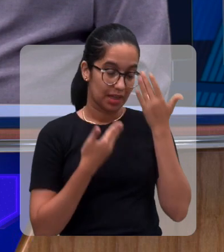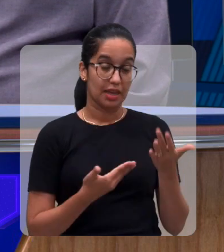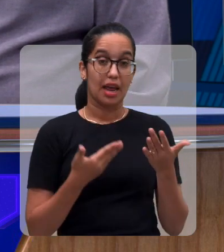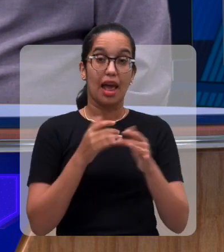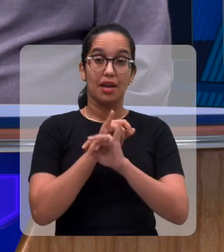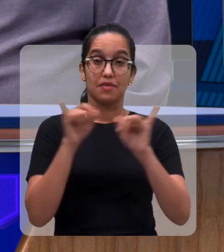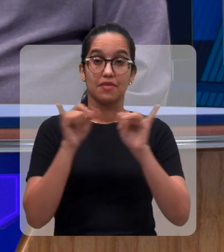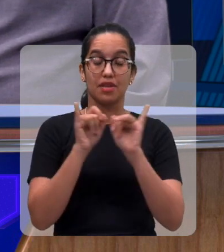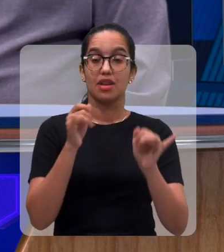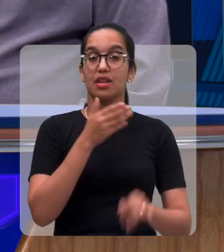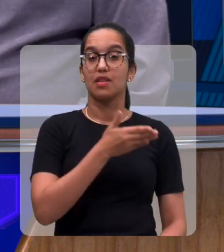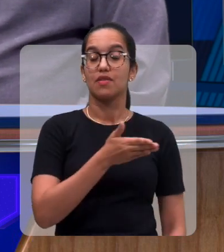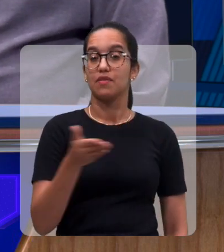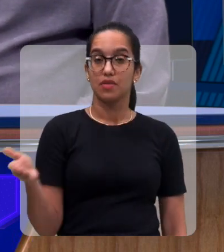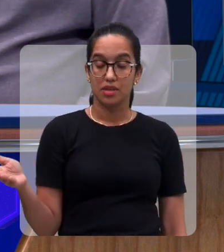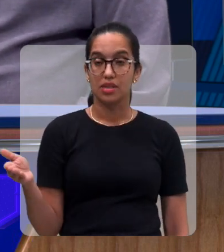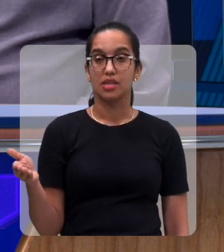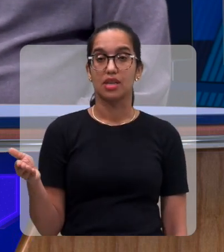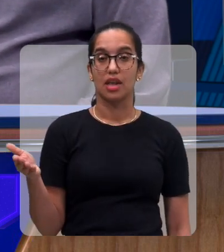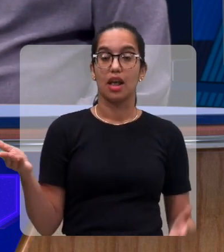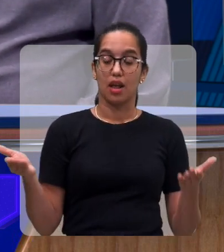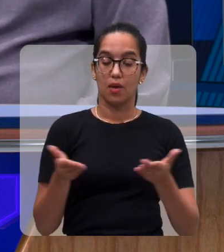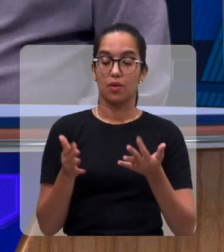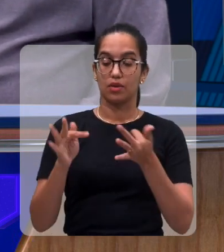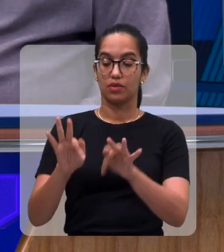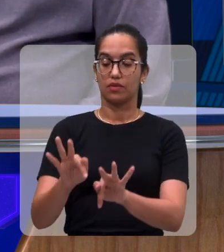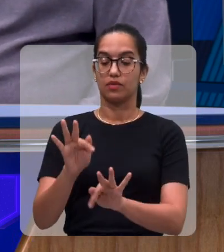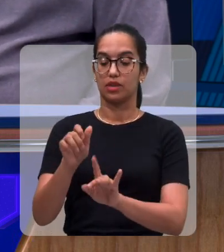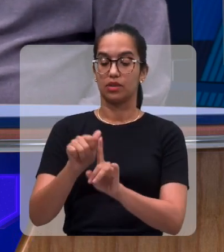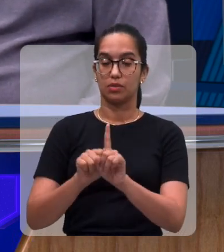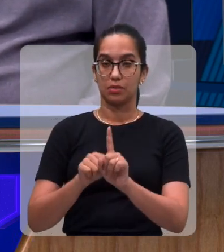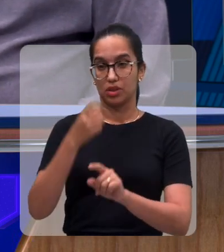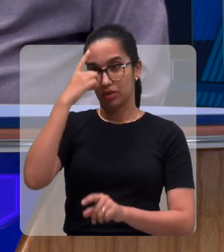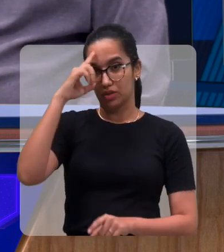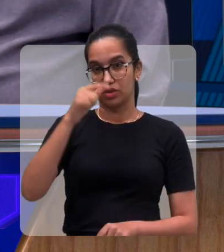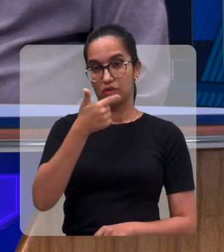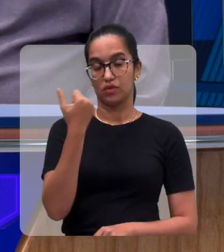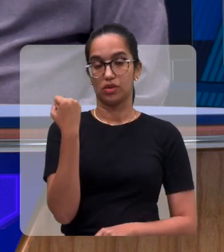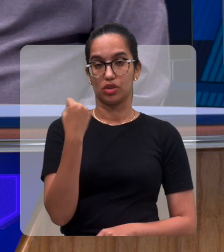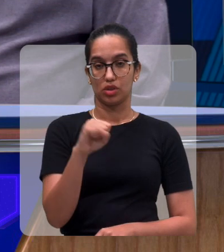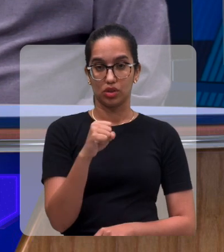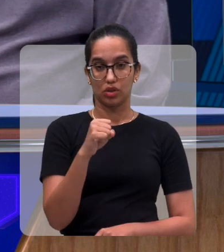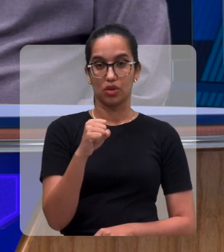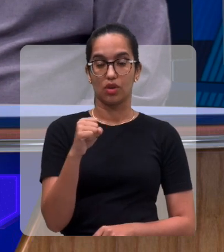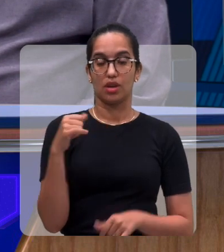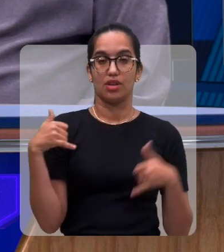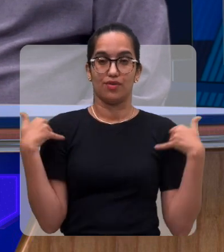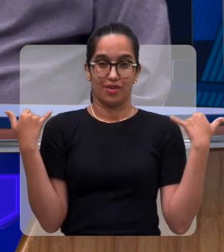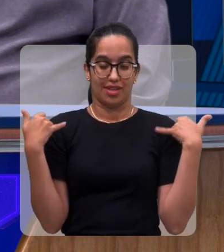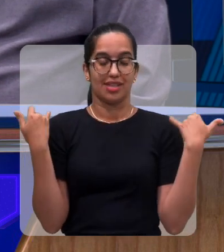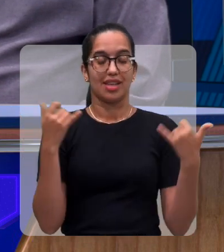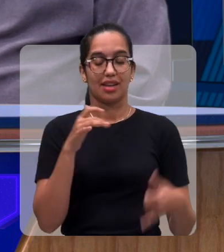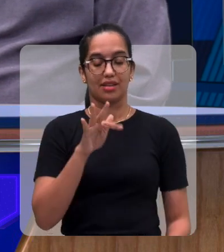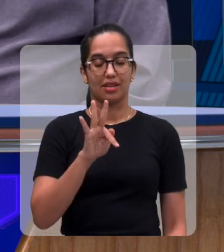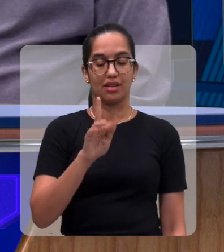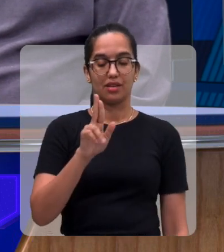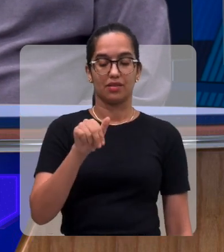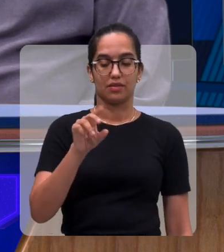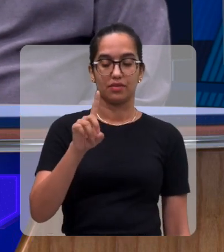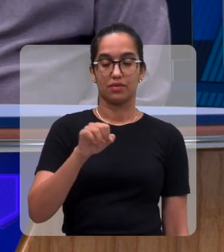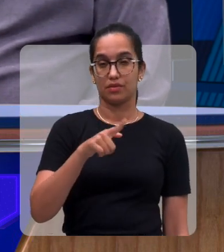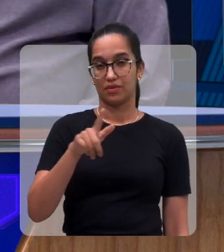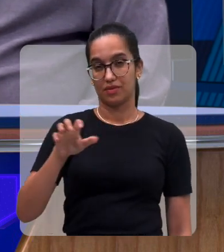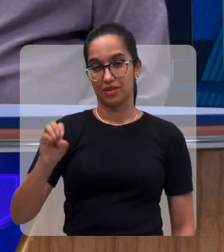dizendo que agora, no final do mês, o dia 28, é o aniversário da fundação, é o dia do funcionário